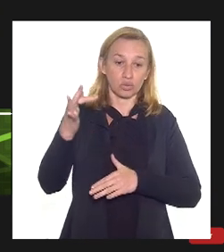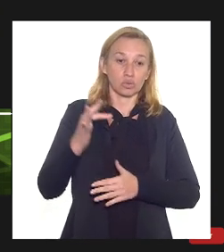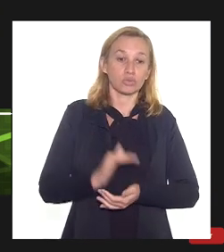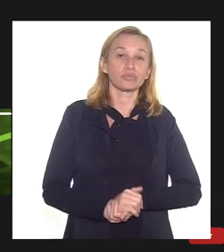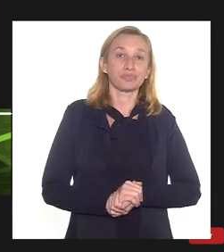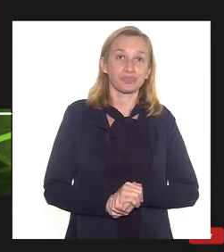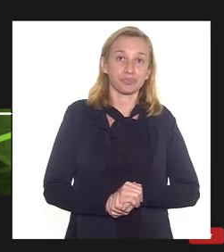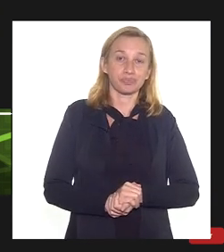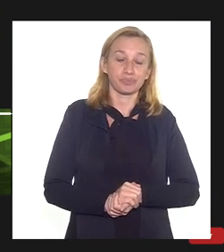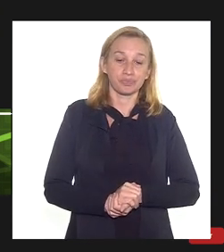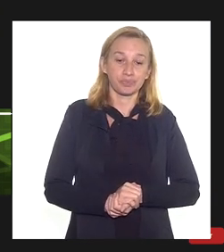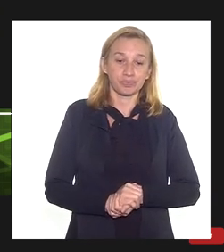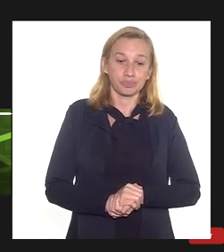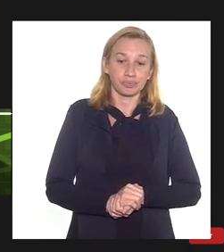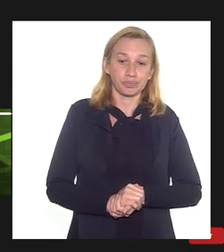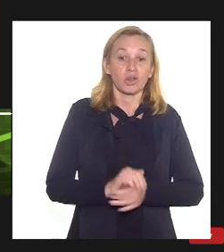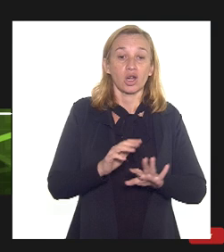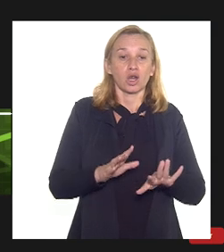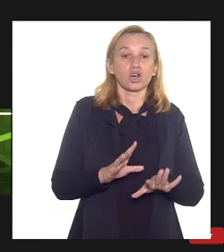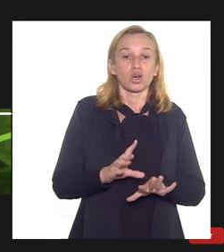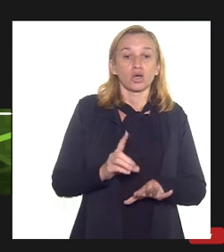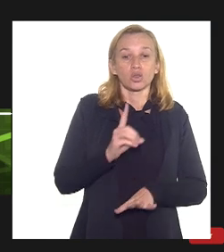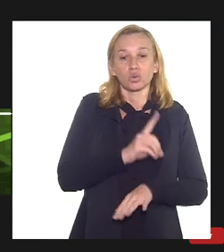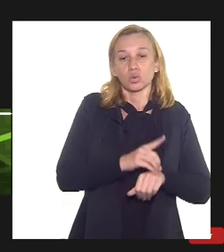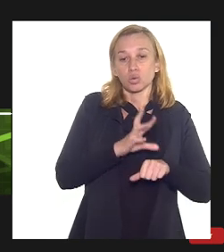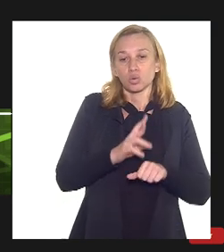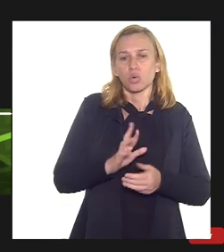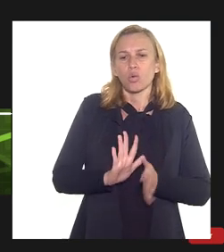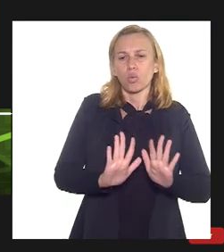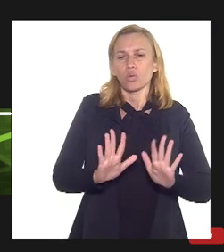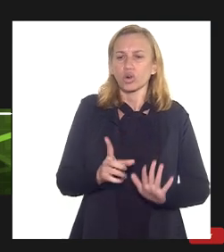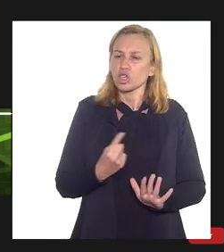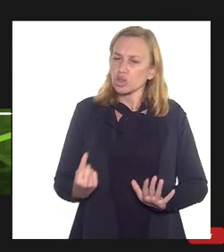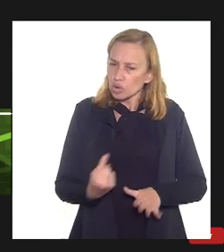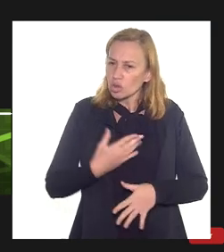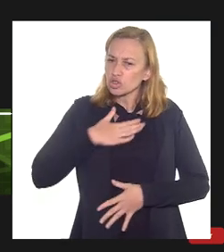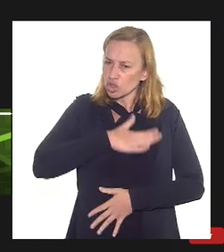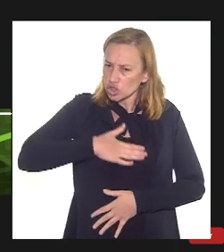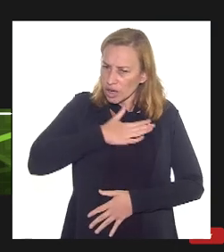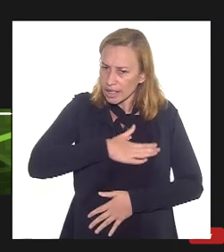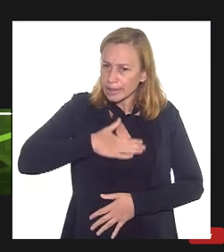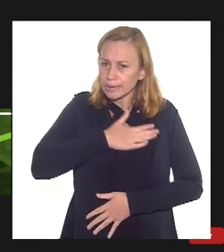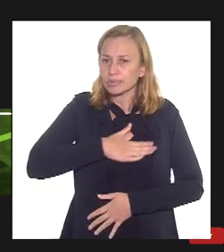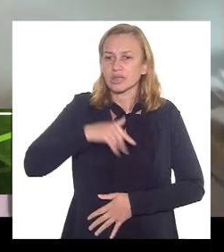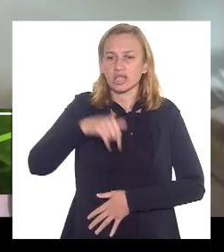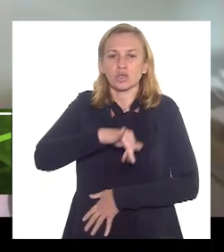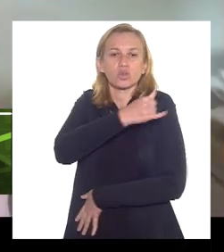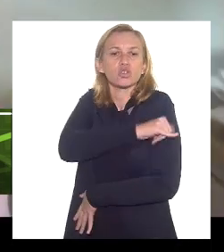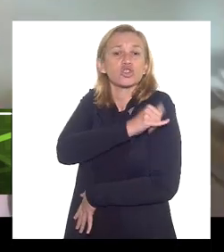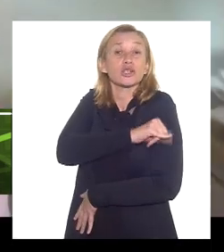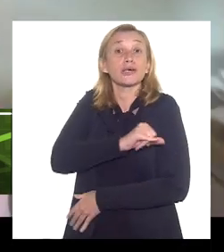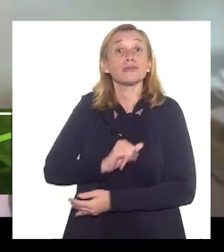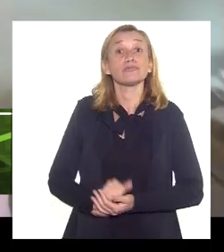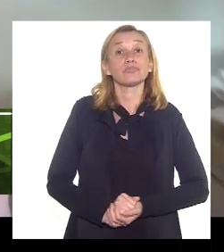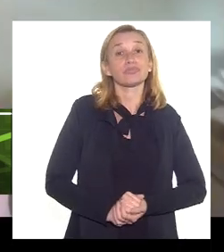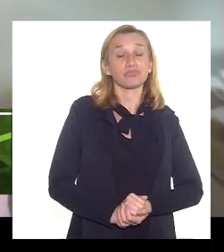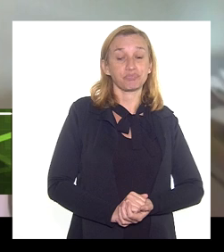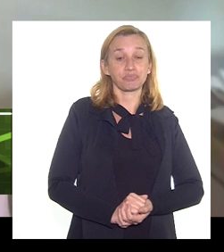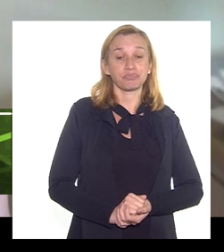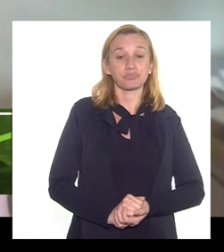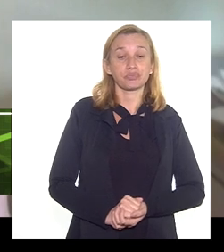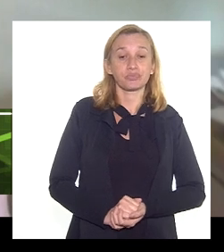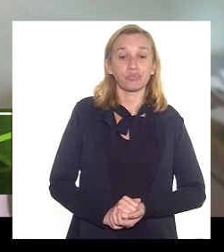comentar olha só doutor Char o que nós gostaríamos aqui no Rio de Janeiro é que fosse